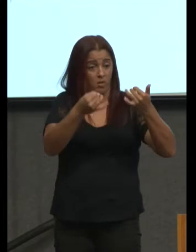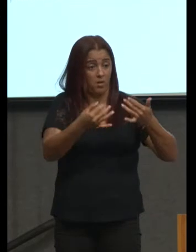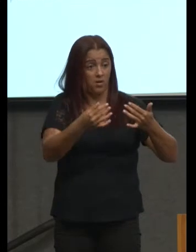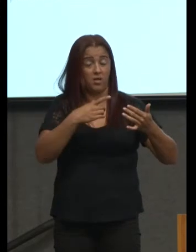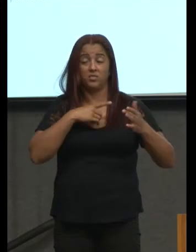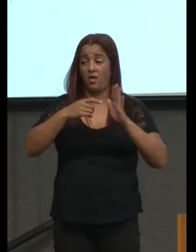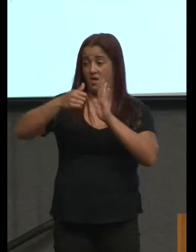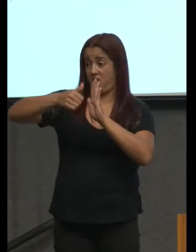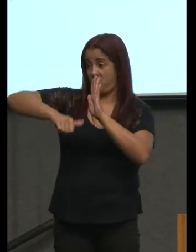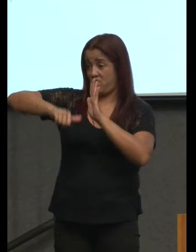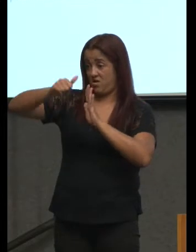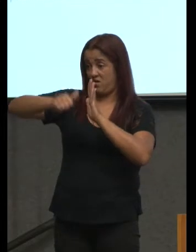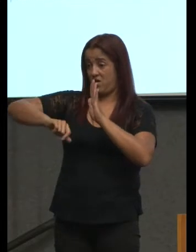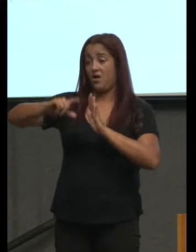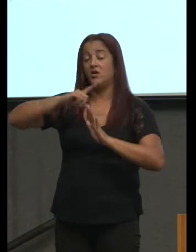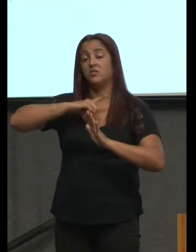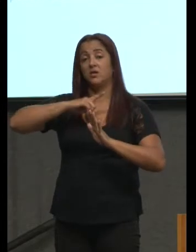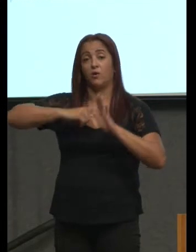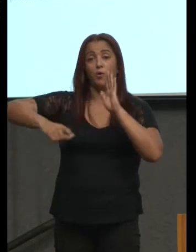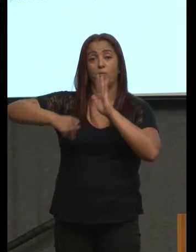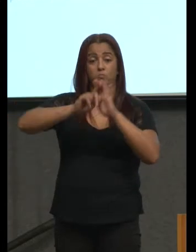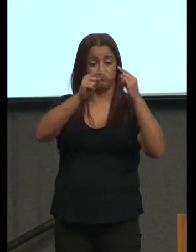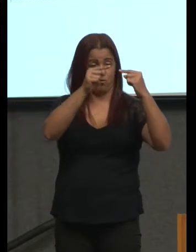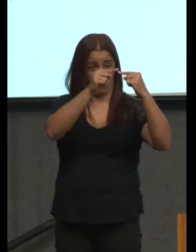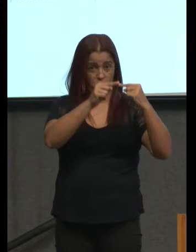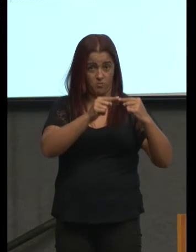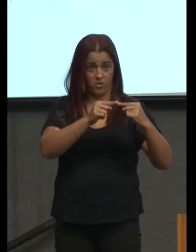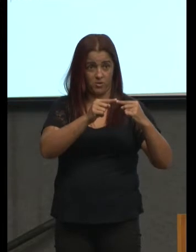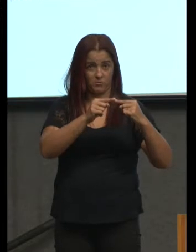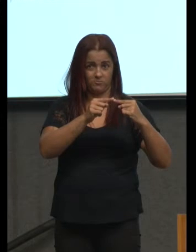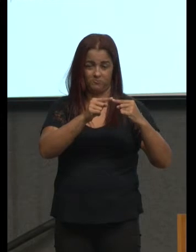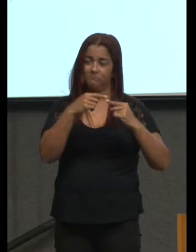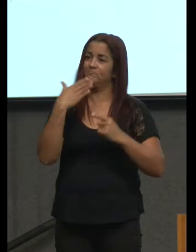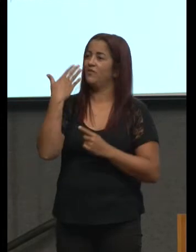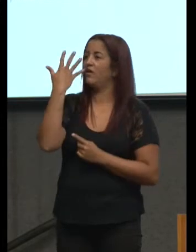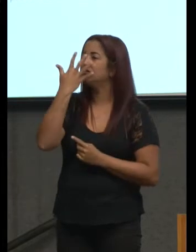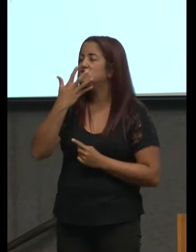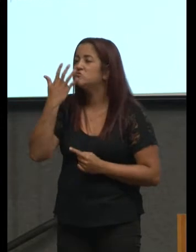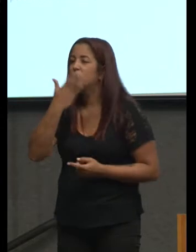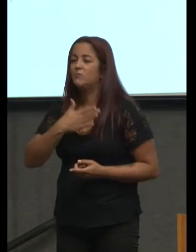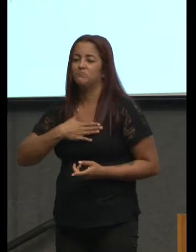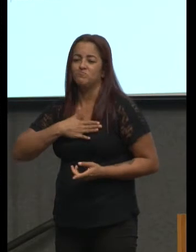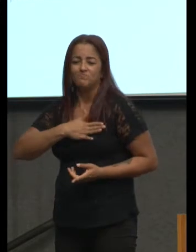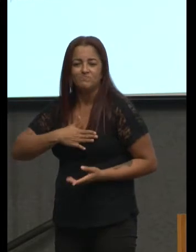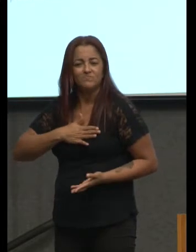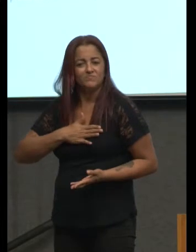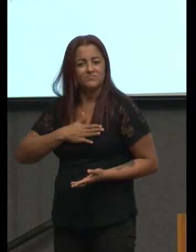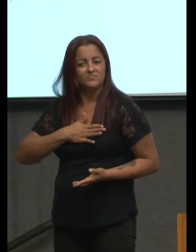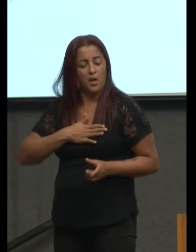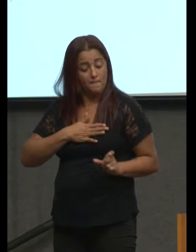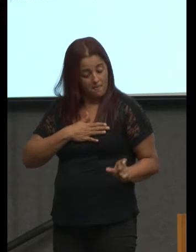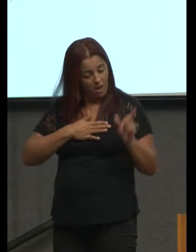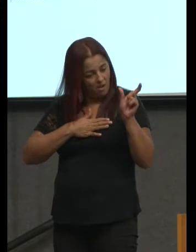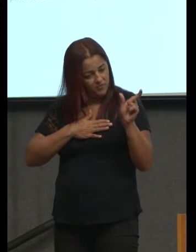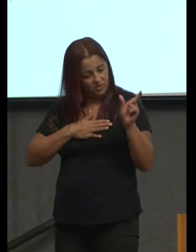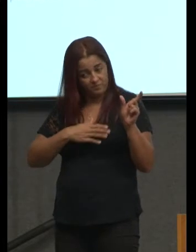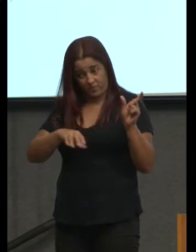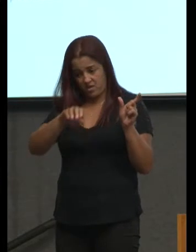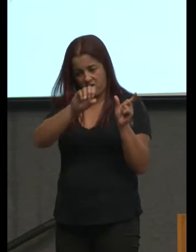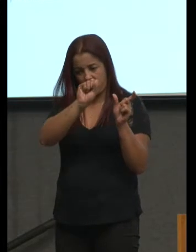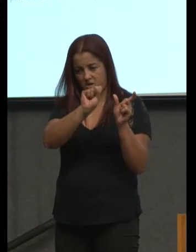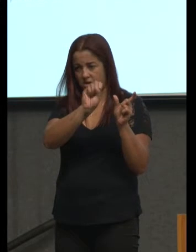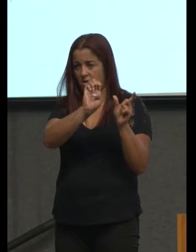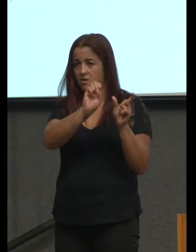avaliar tem muito a ver com estimar né e a palavra estimar ela é muito interessante porque ela também guarda esse duplo sentido né